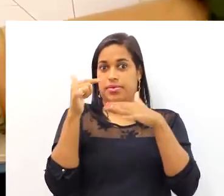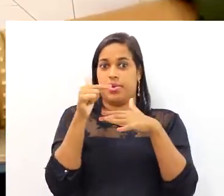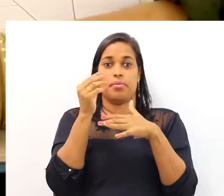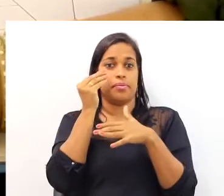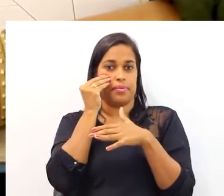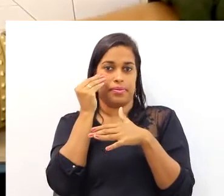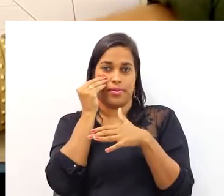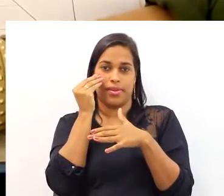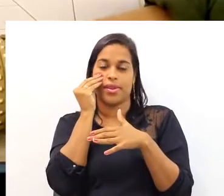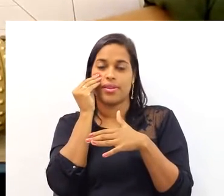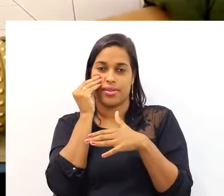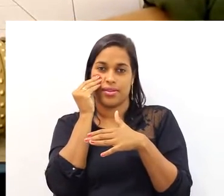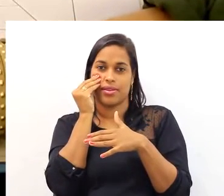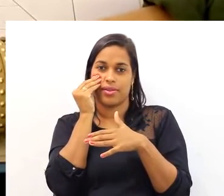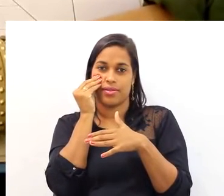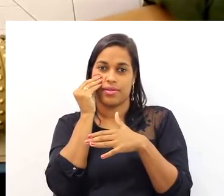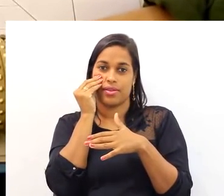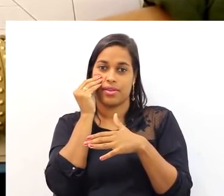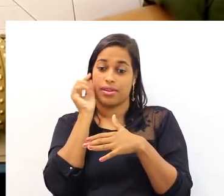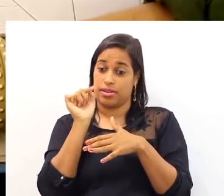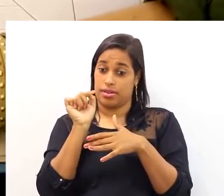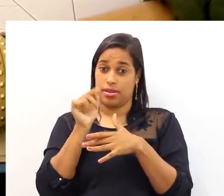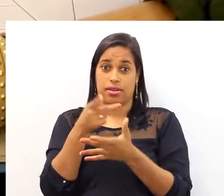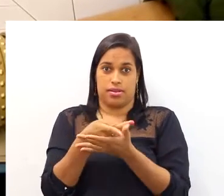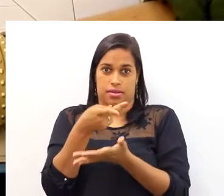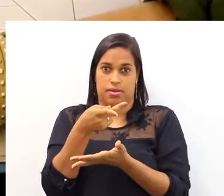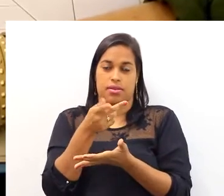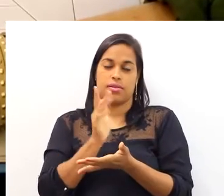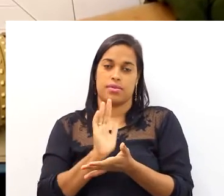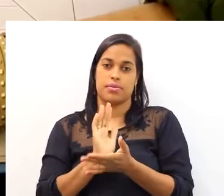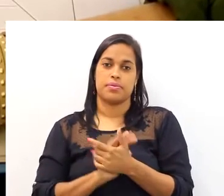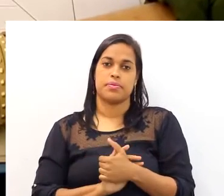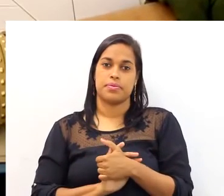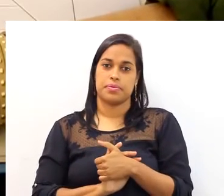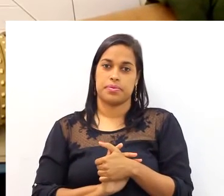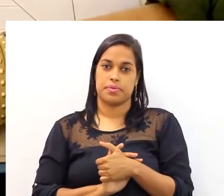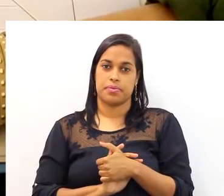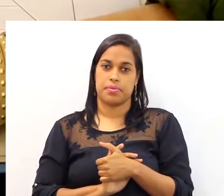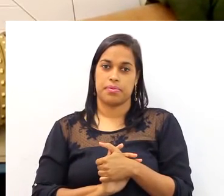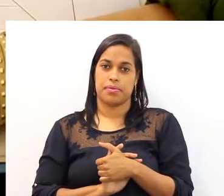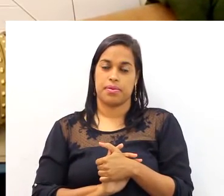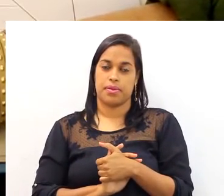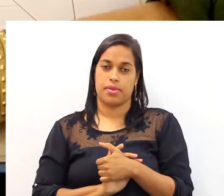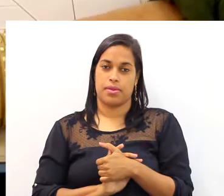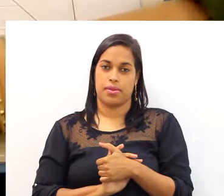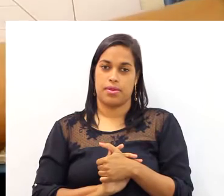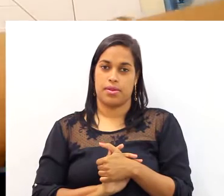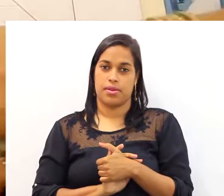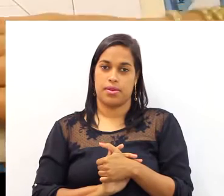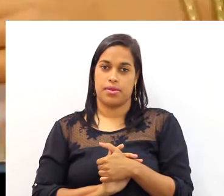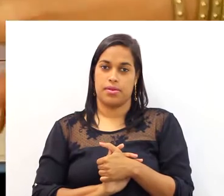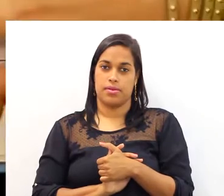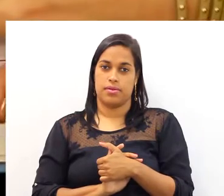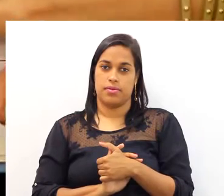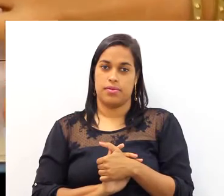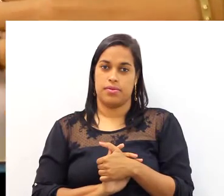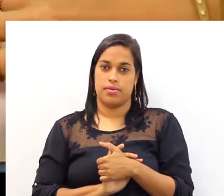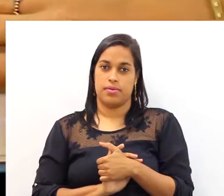ilusão, né? Da perspectiva, que a perspectiva está ocorrendo aí nesse